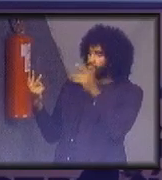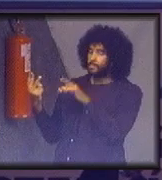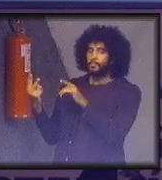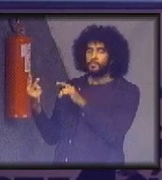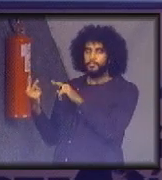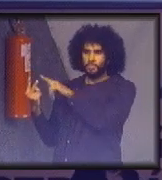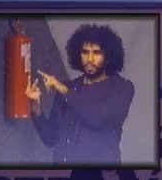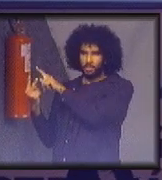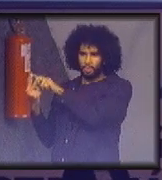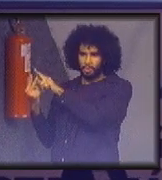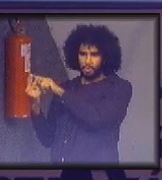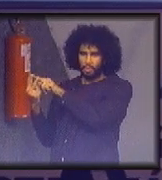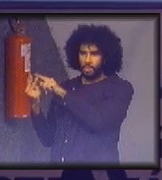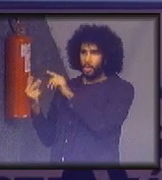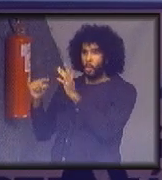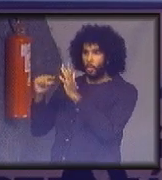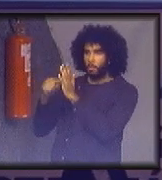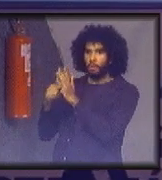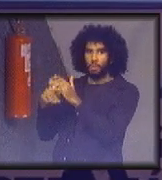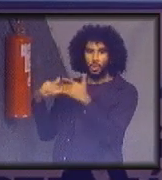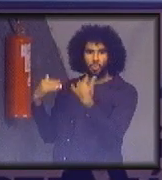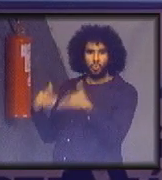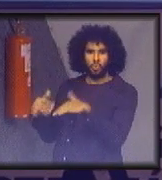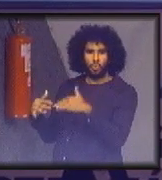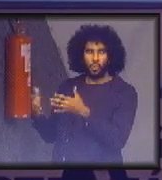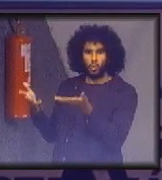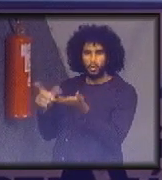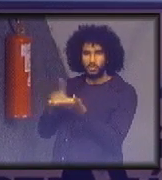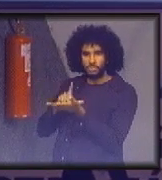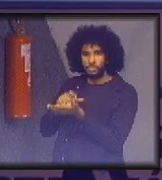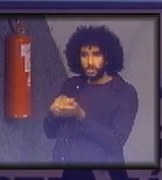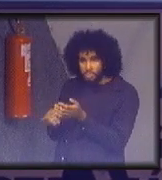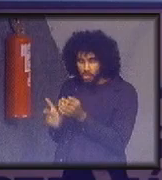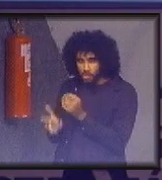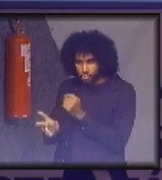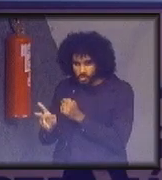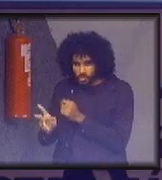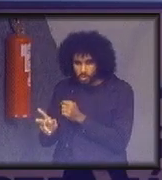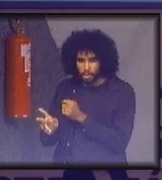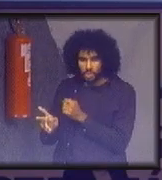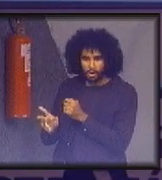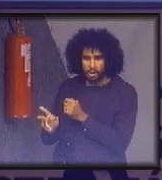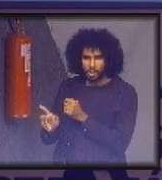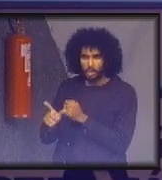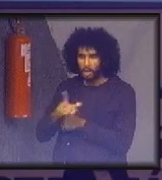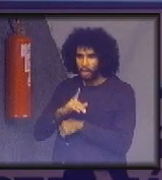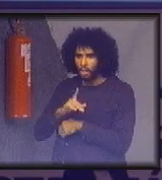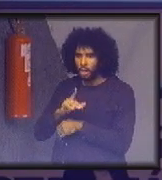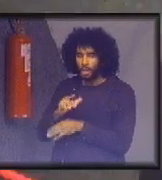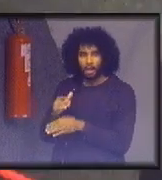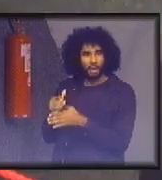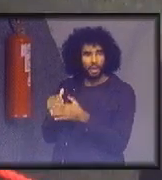um ponto alarmante, que nós só temos hoje, se continuarmos como estamos, precisamos recurso para